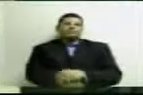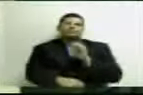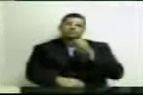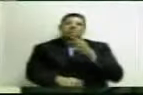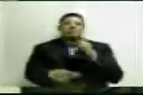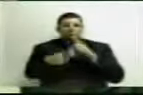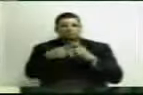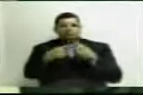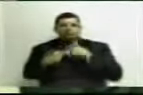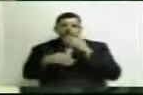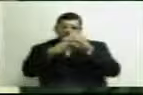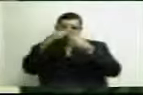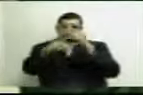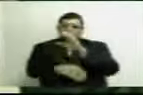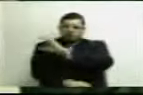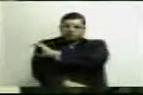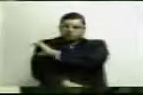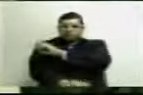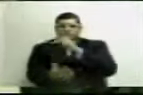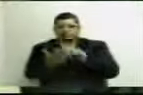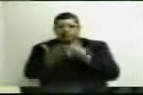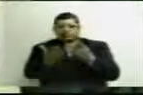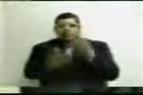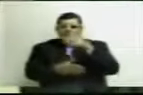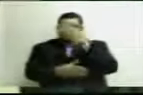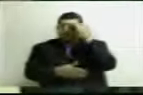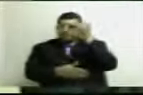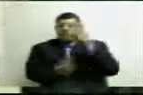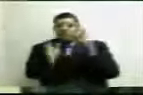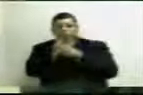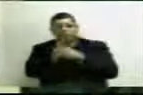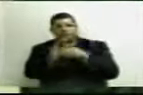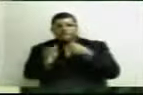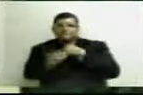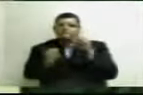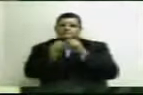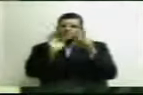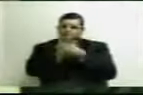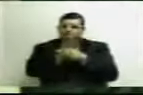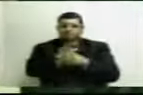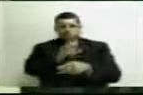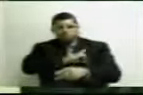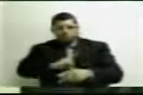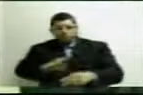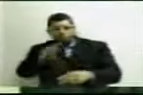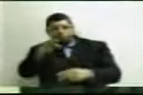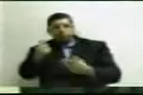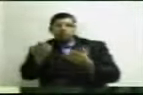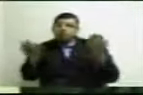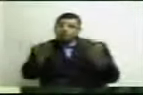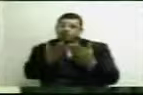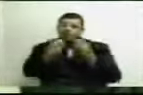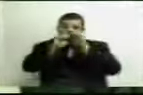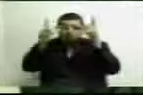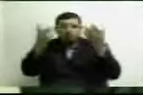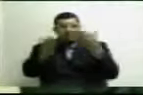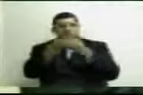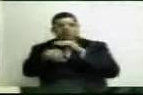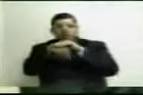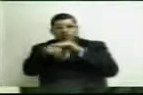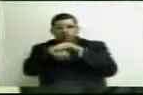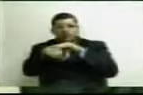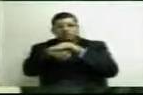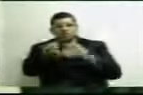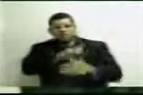porque foi criada uma comissão, né? Comissão que vossa excelência faz parte, que eu faço parte, deputado Marco Rota. E agora de manhã a eu já